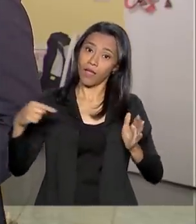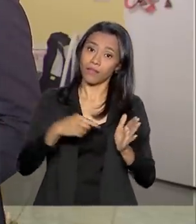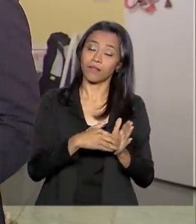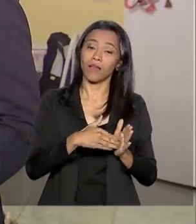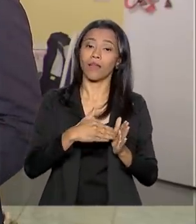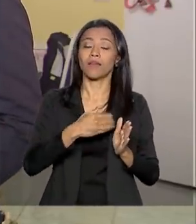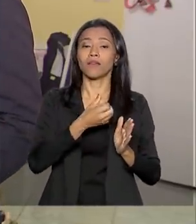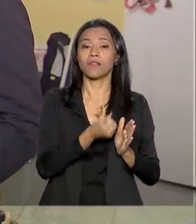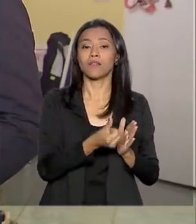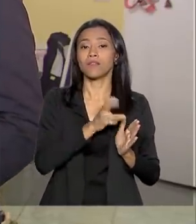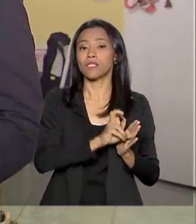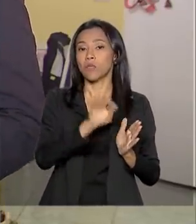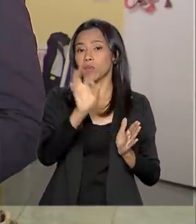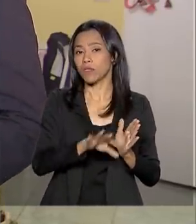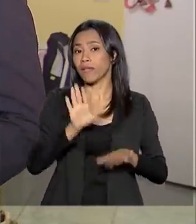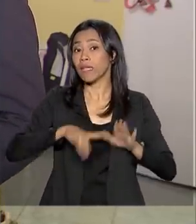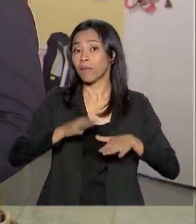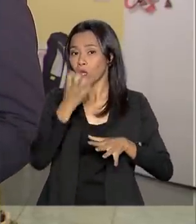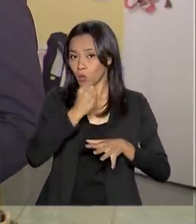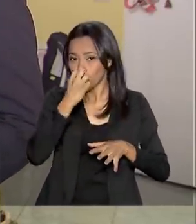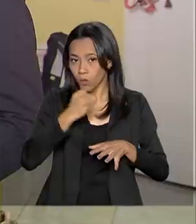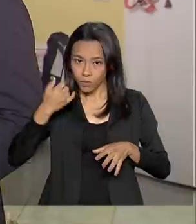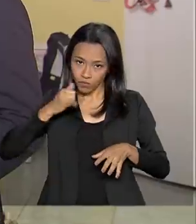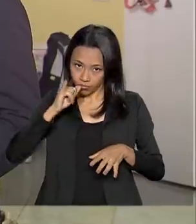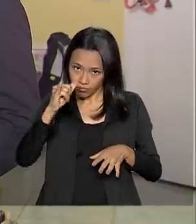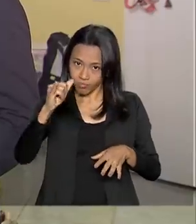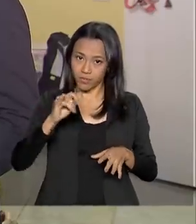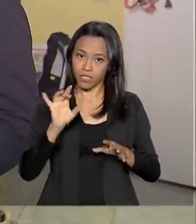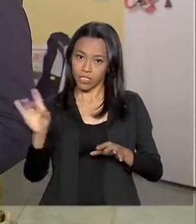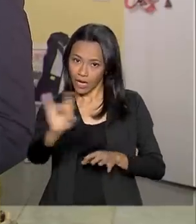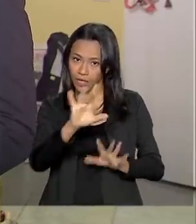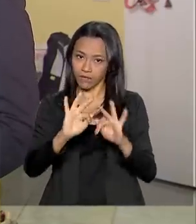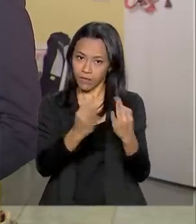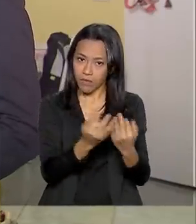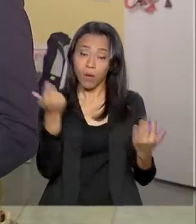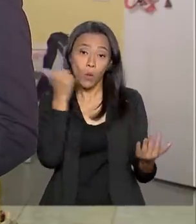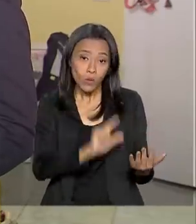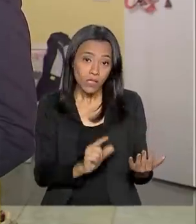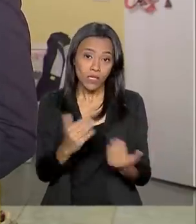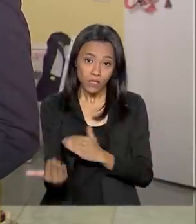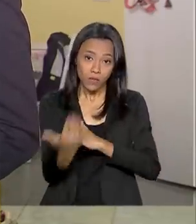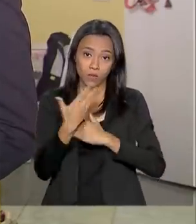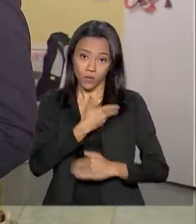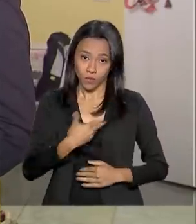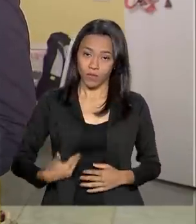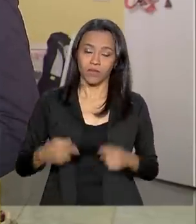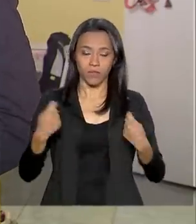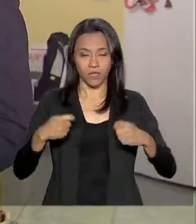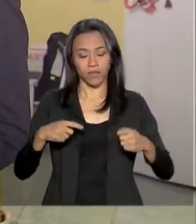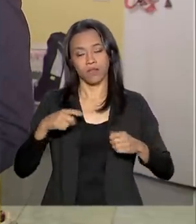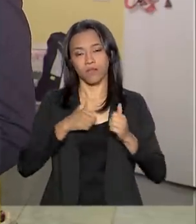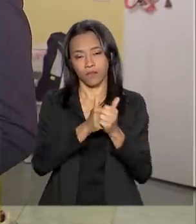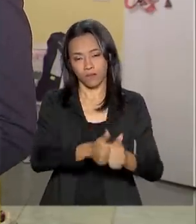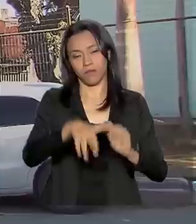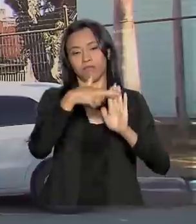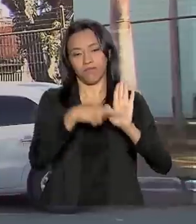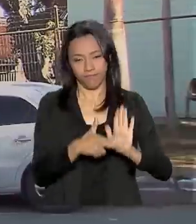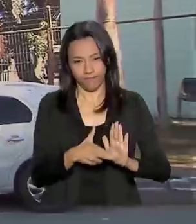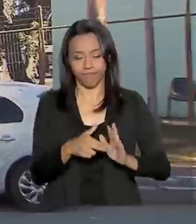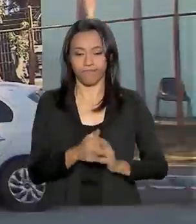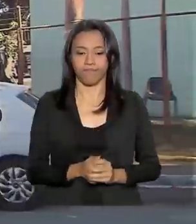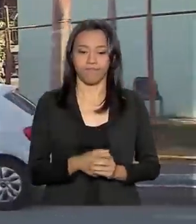Depende do consumo das famílias. Para conseguir o benefício, é preciso se enquadrar em algumas condições.